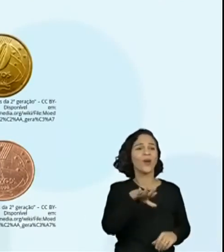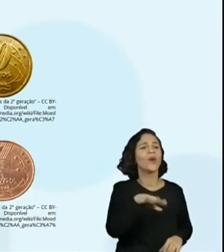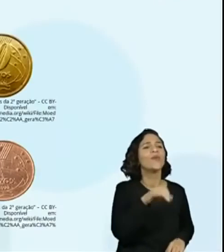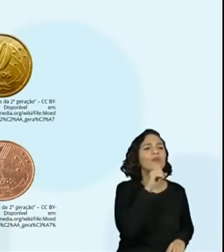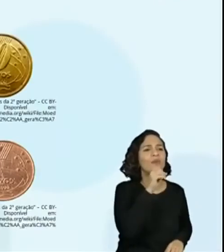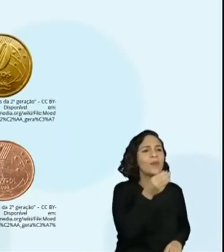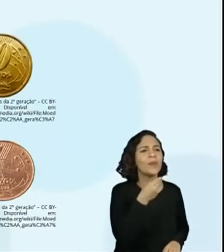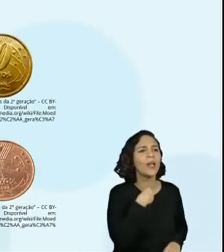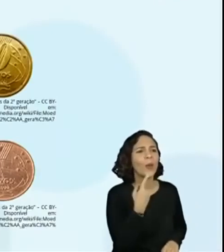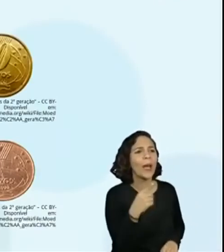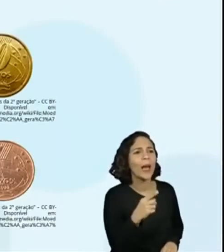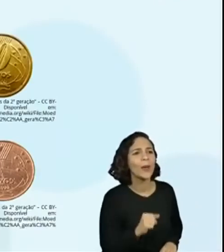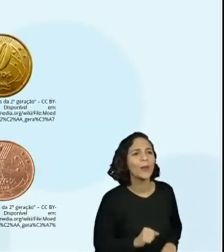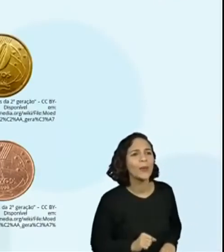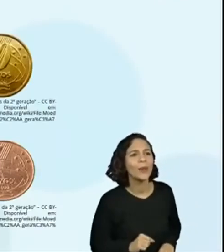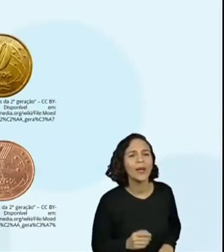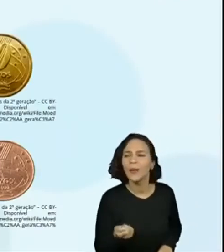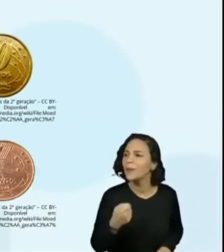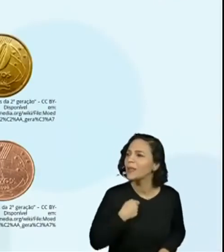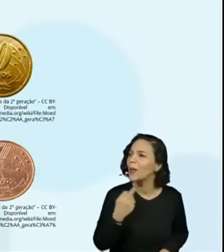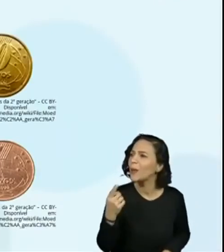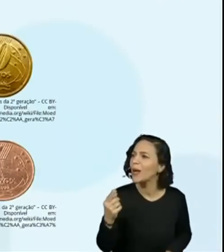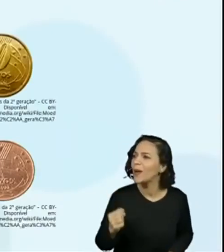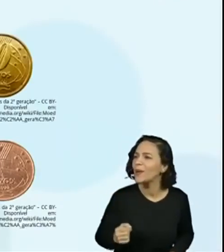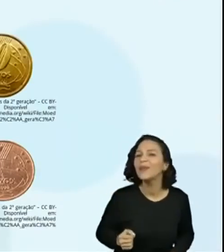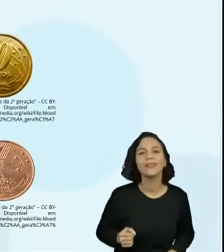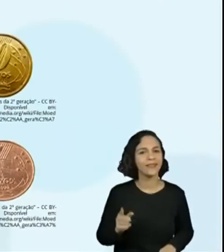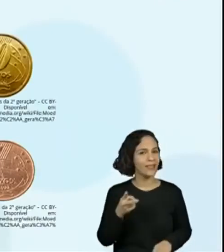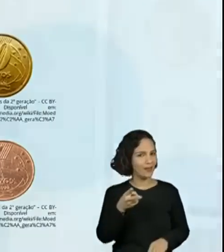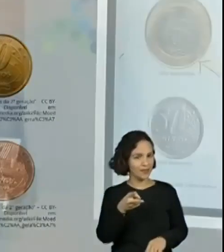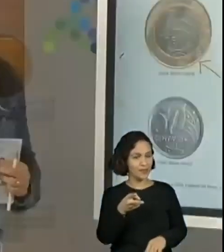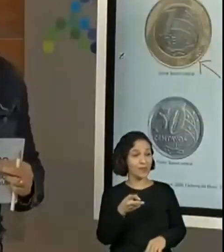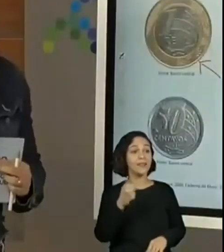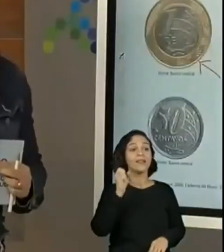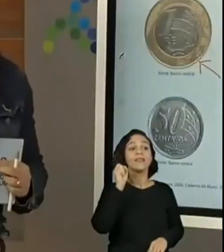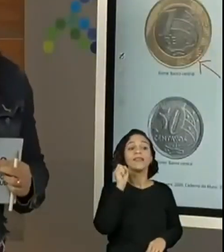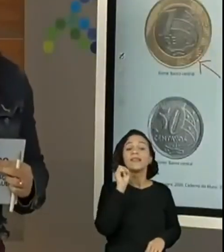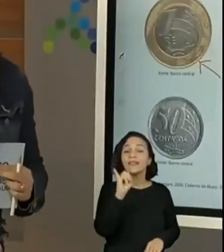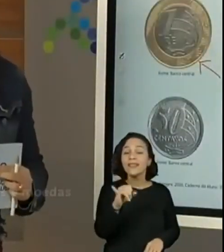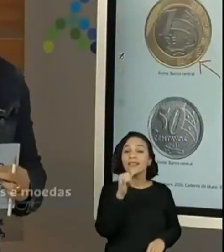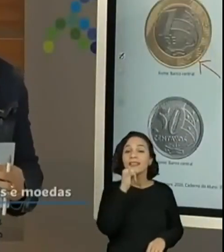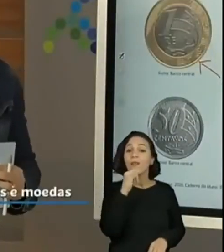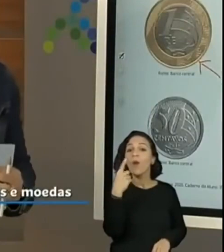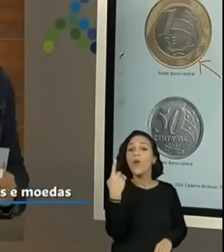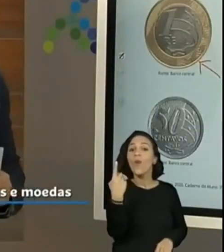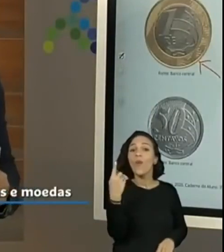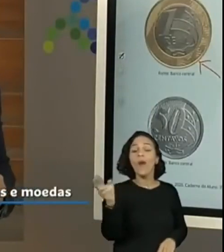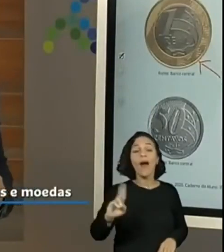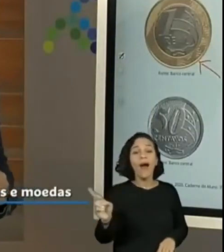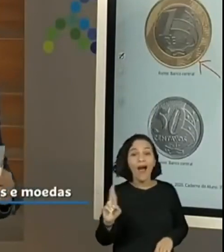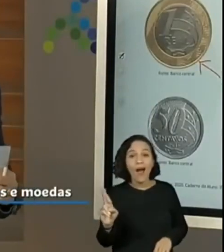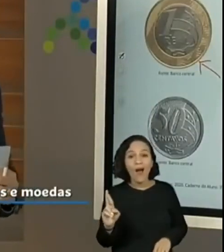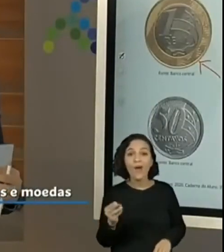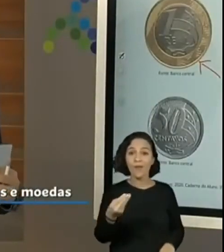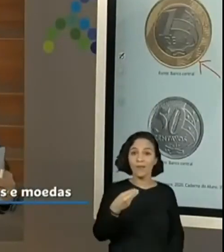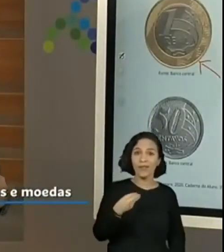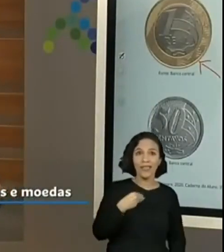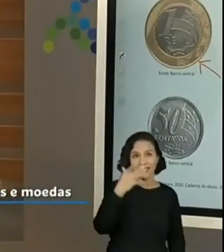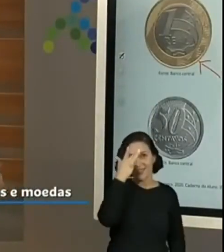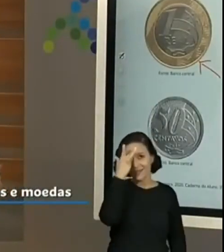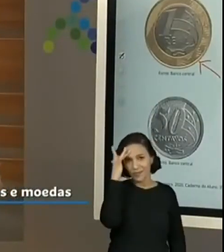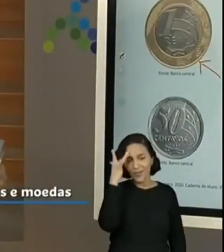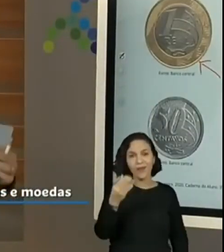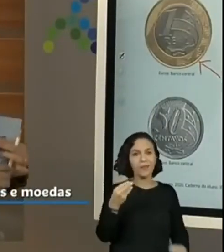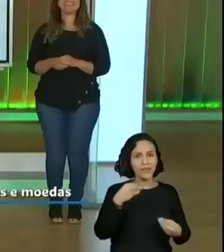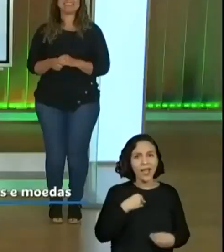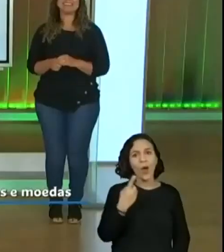mãe, pai, me dá um real. Exatamente. Se eu ganhasse um real para cada vez que eu escuto me dar um real, eu só teria um real.